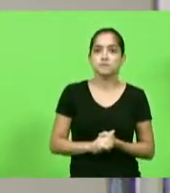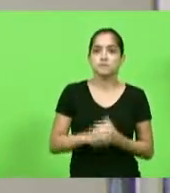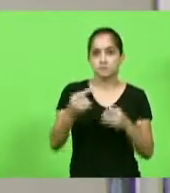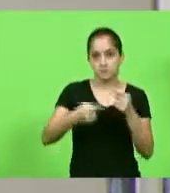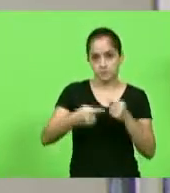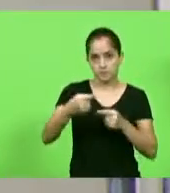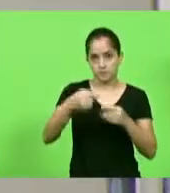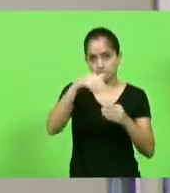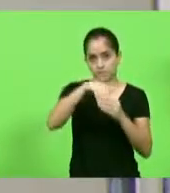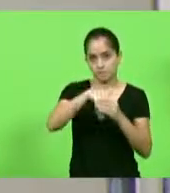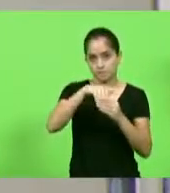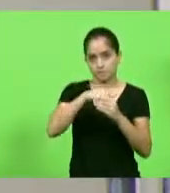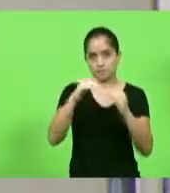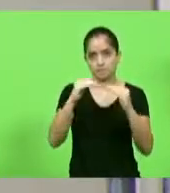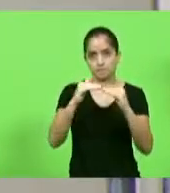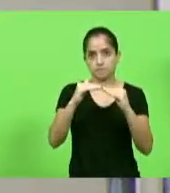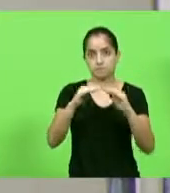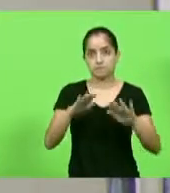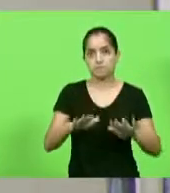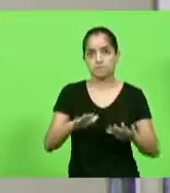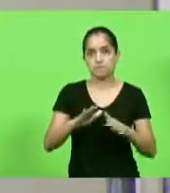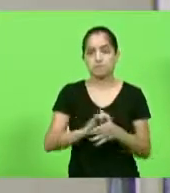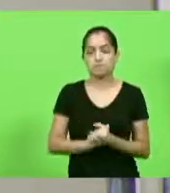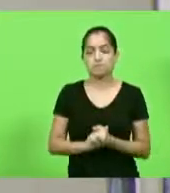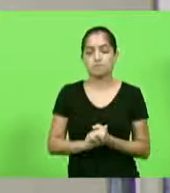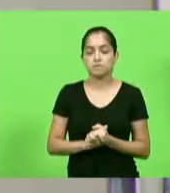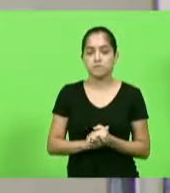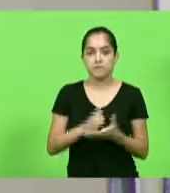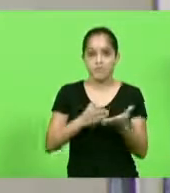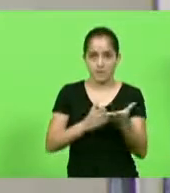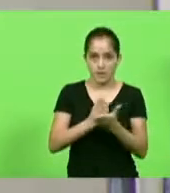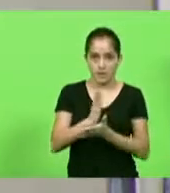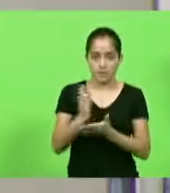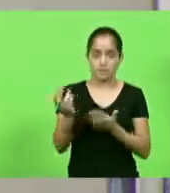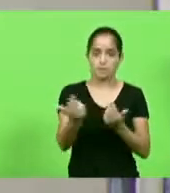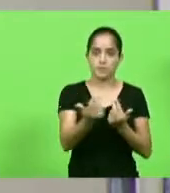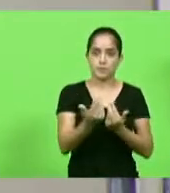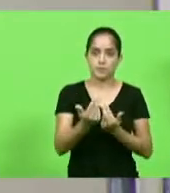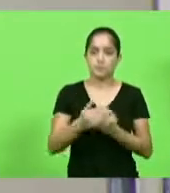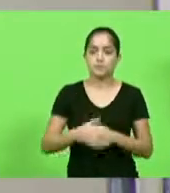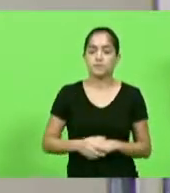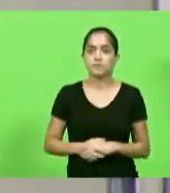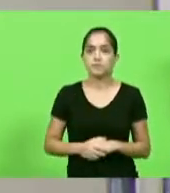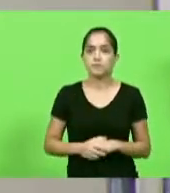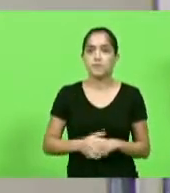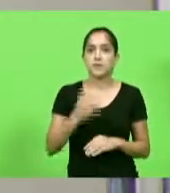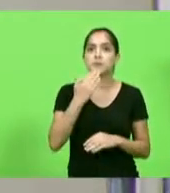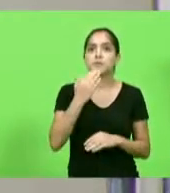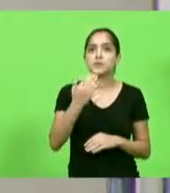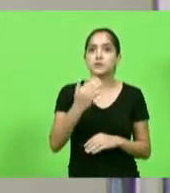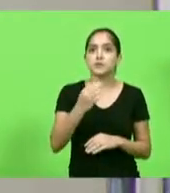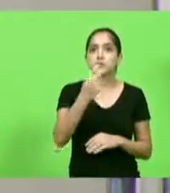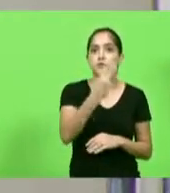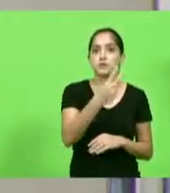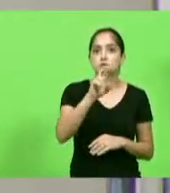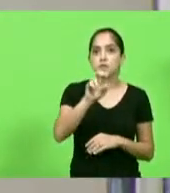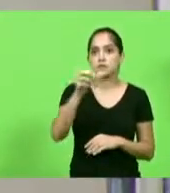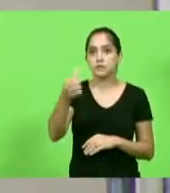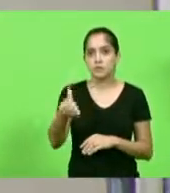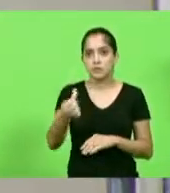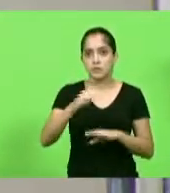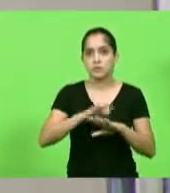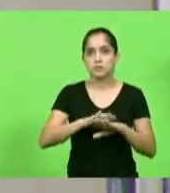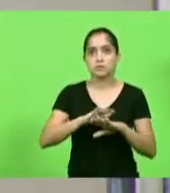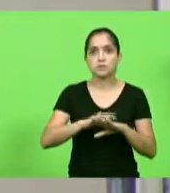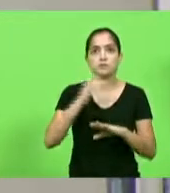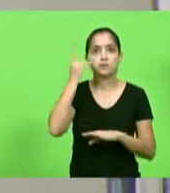discutir. Em votação, deputados que aprovam permanecem como se encontra. Aprovado por unanimidade. Pedido de informação, 256, autor